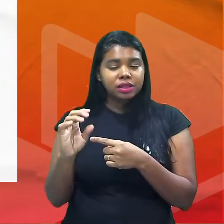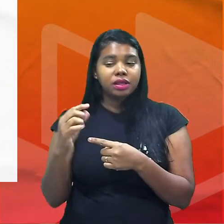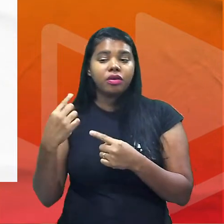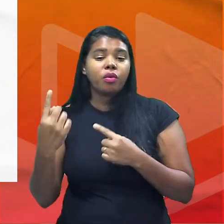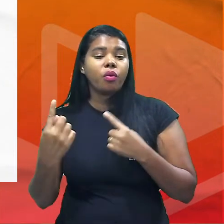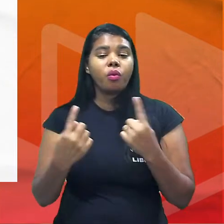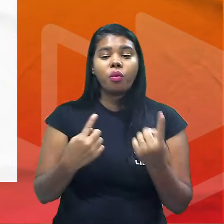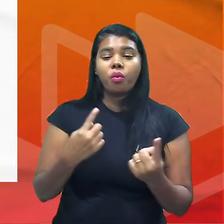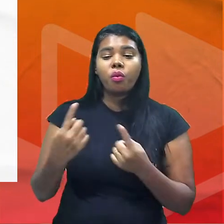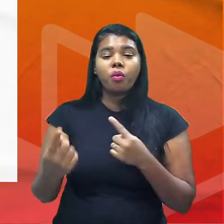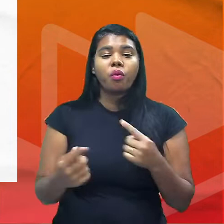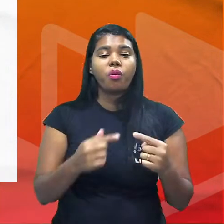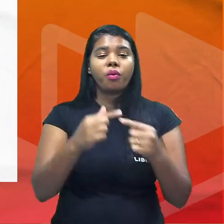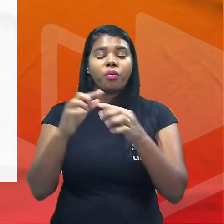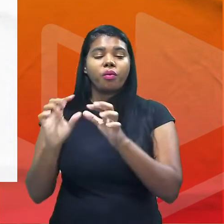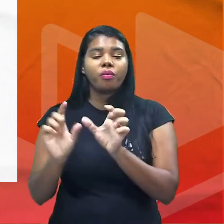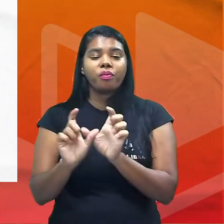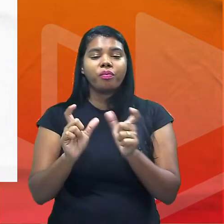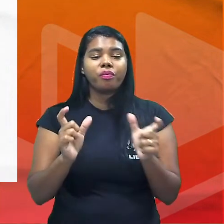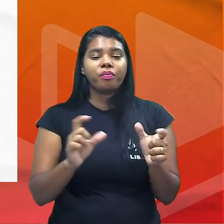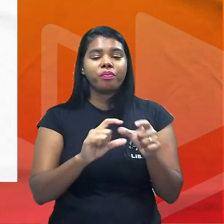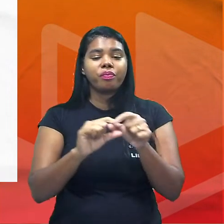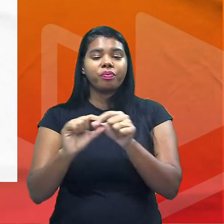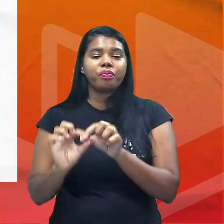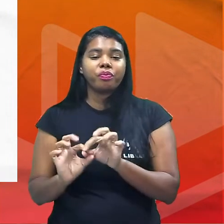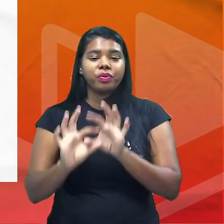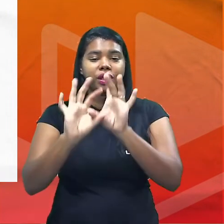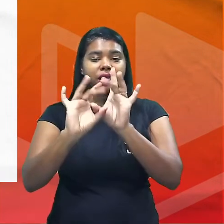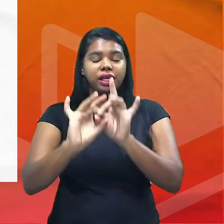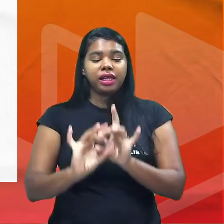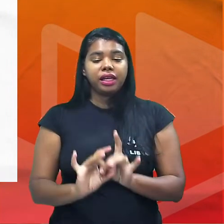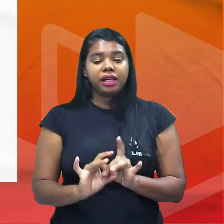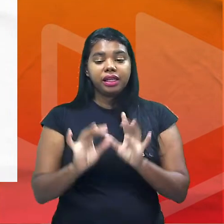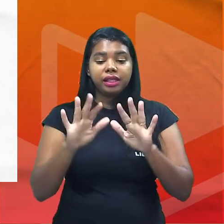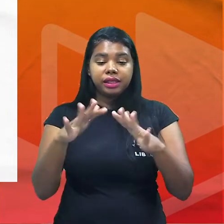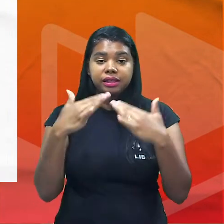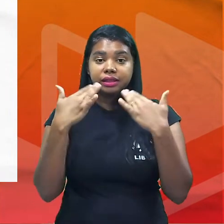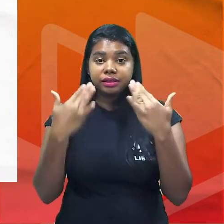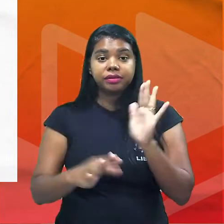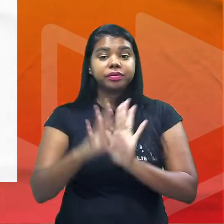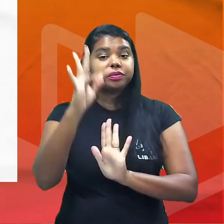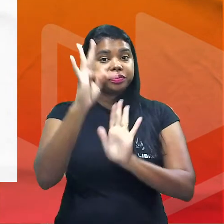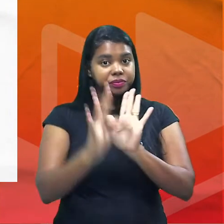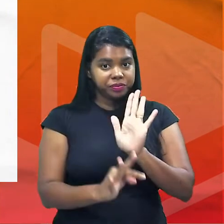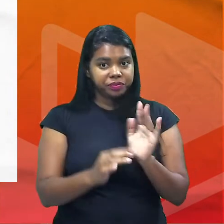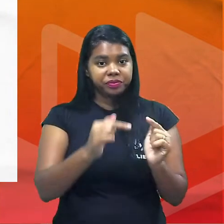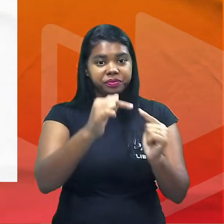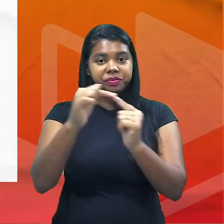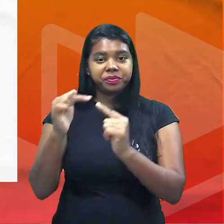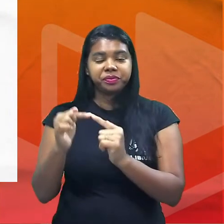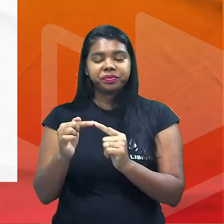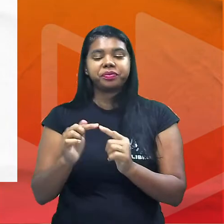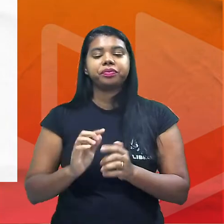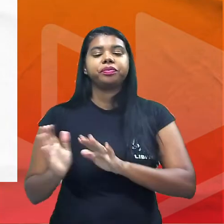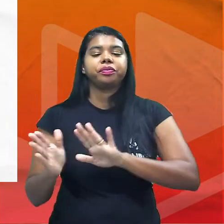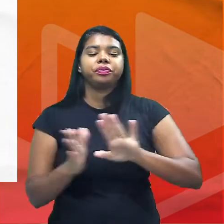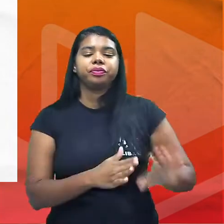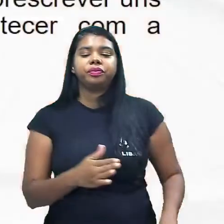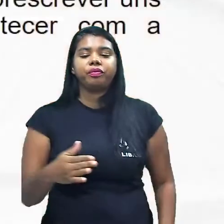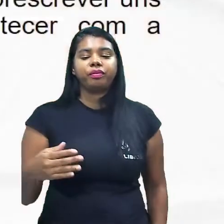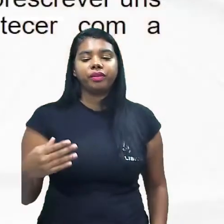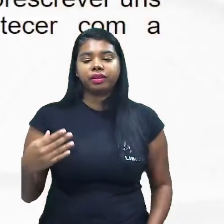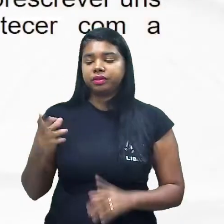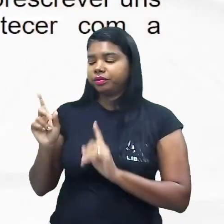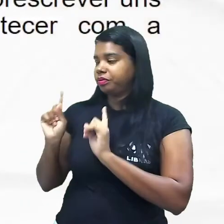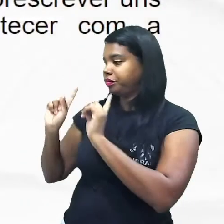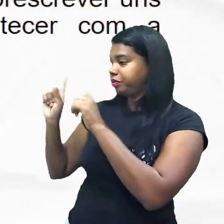os conectivos eles vão estabelecendo as relações de sentido você tem que ficar bem atento a esses conectivos no terceiro parágrafo ele diz o